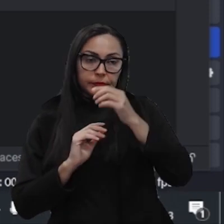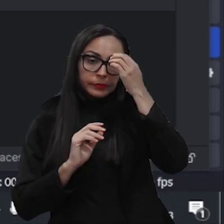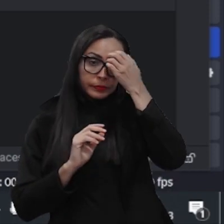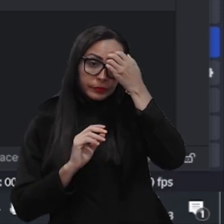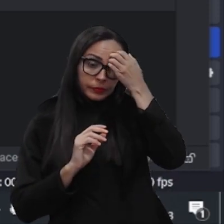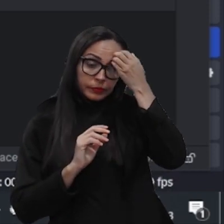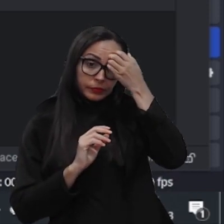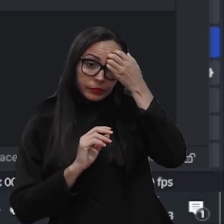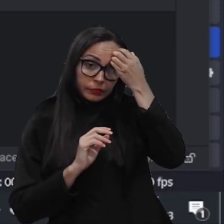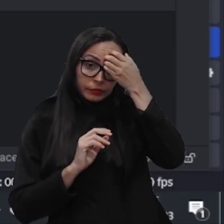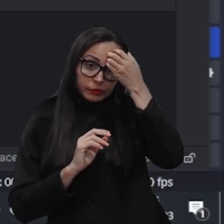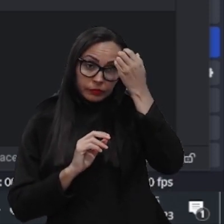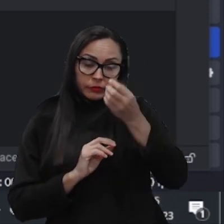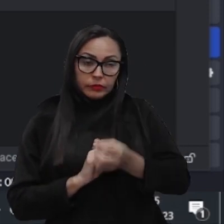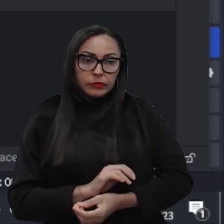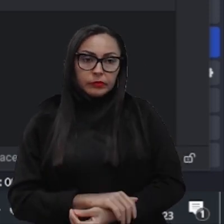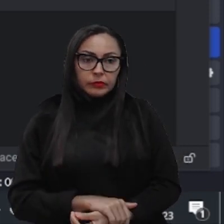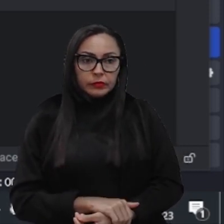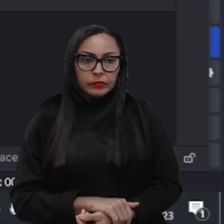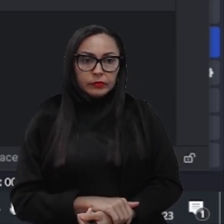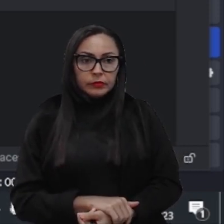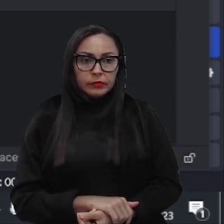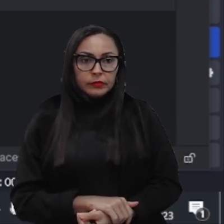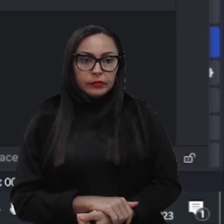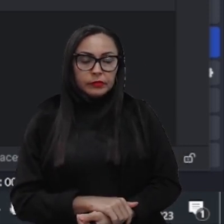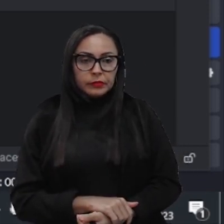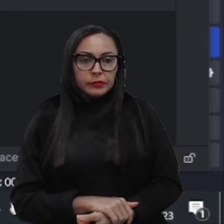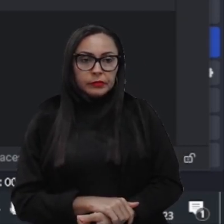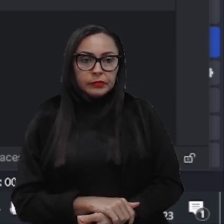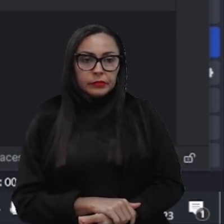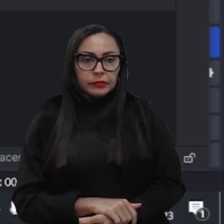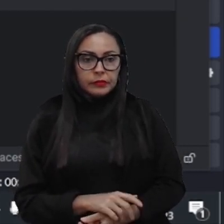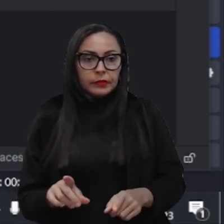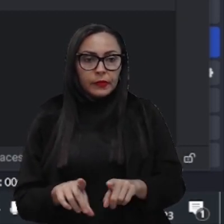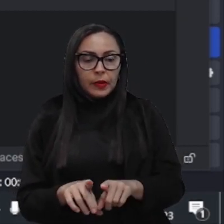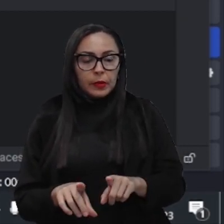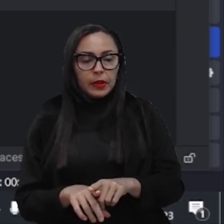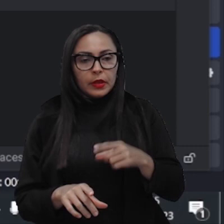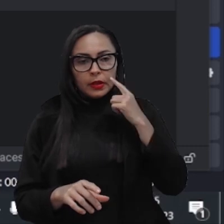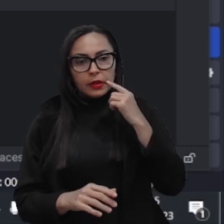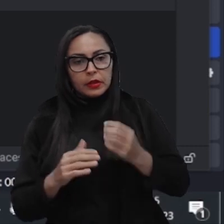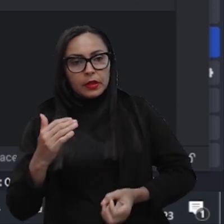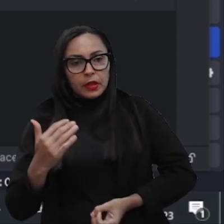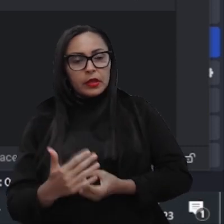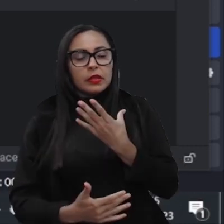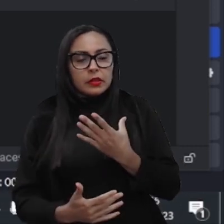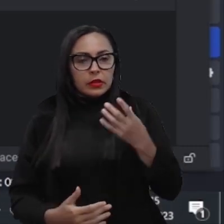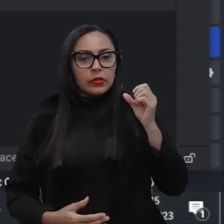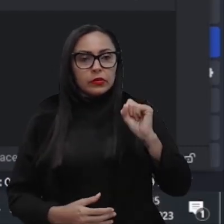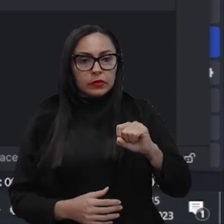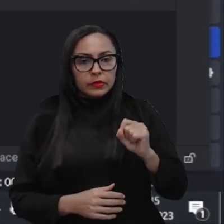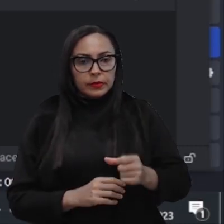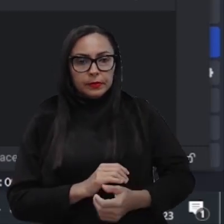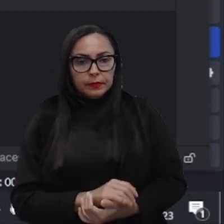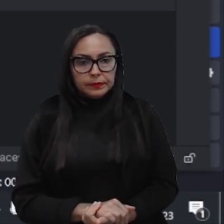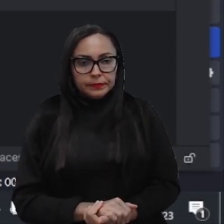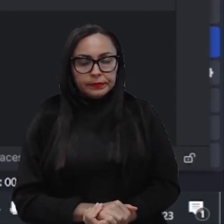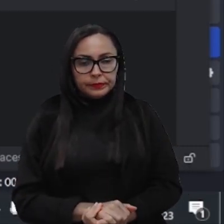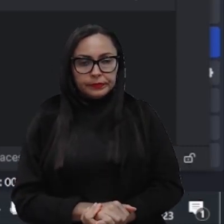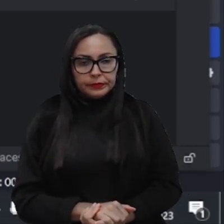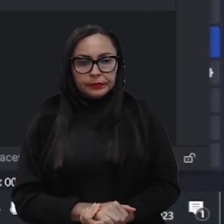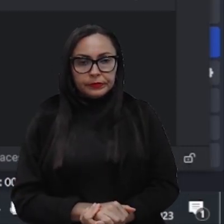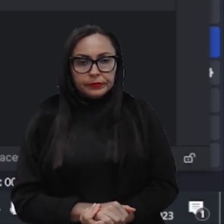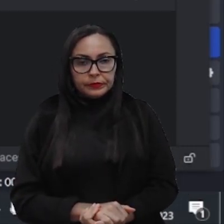né, justamente, a criação de Django Traço adminers, tá, project